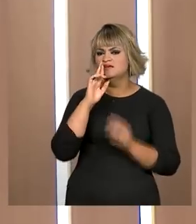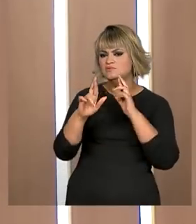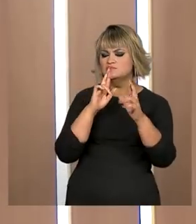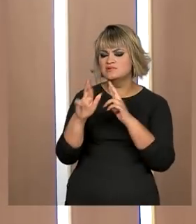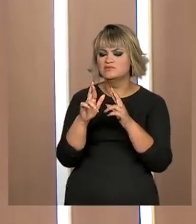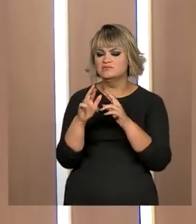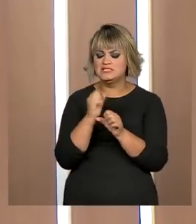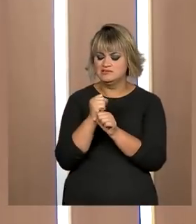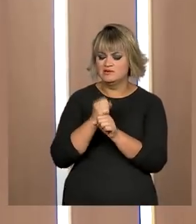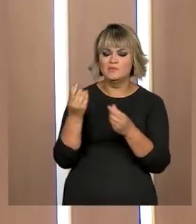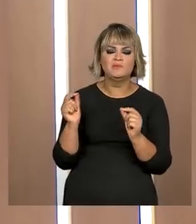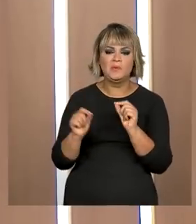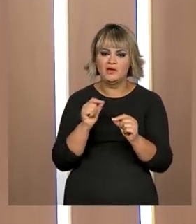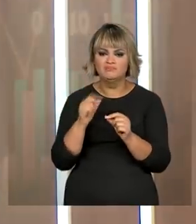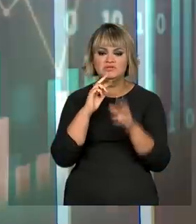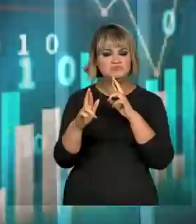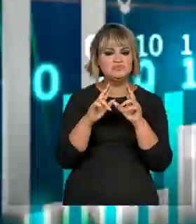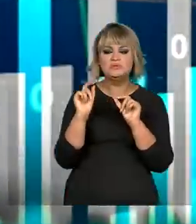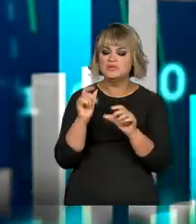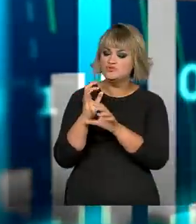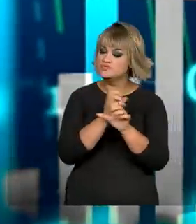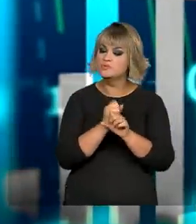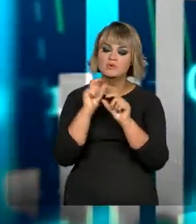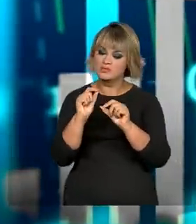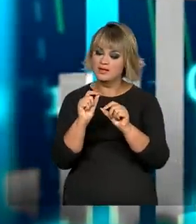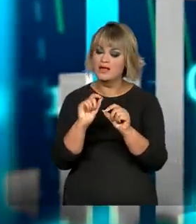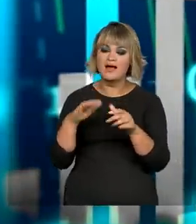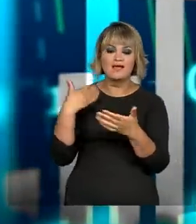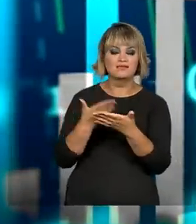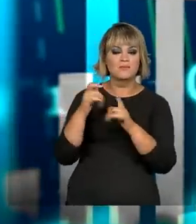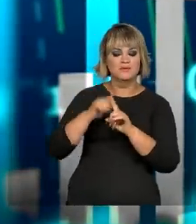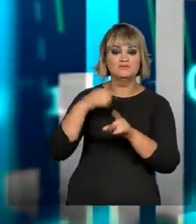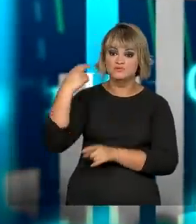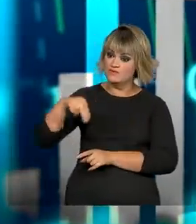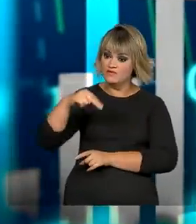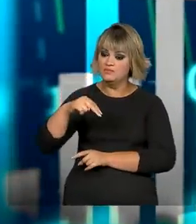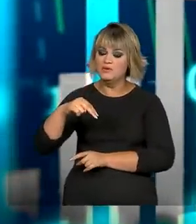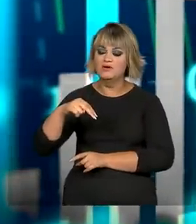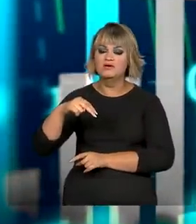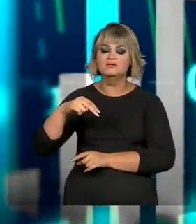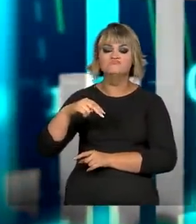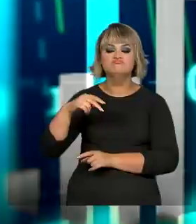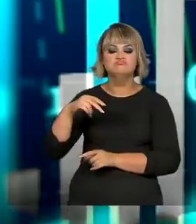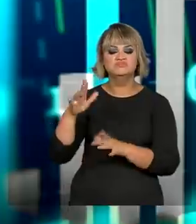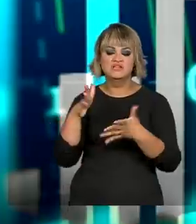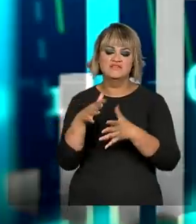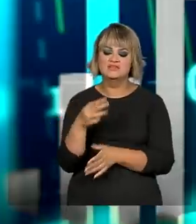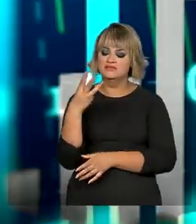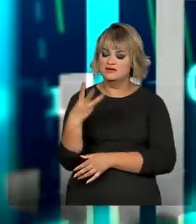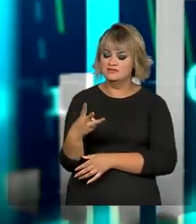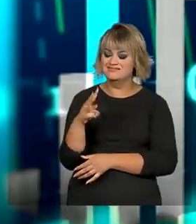para o ano? O que nós temos, então, de resultado acumulado? Até novembro, nós já estamos com exportações no nível de